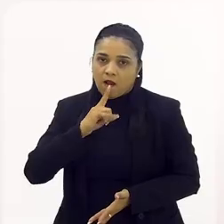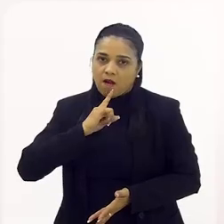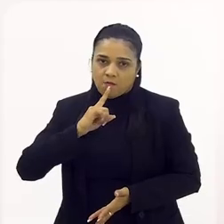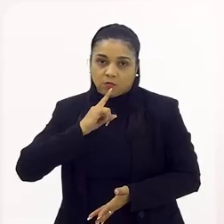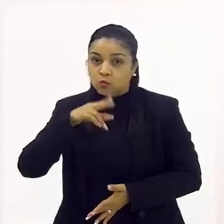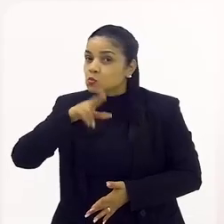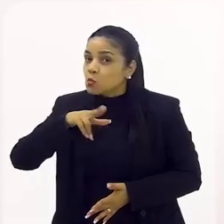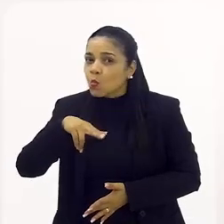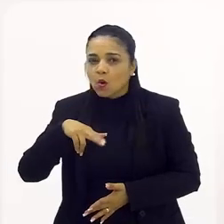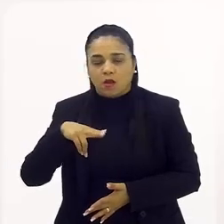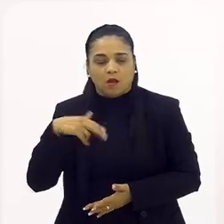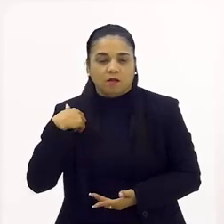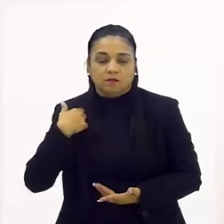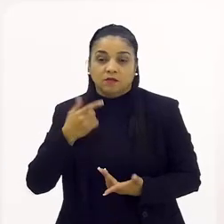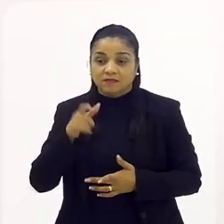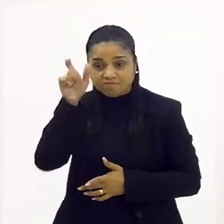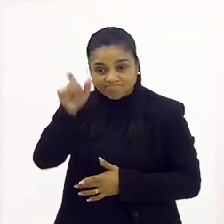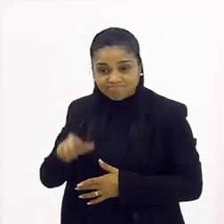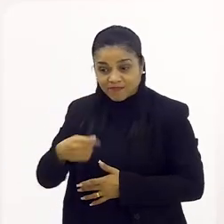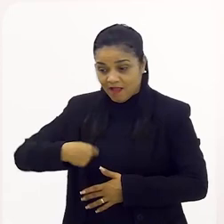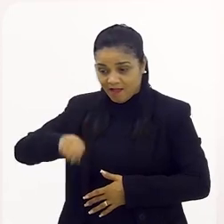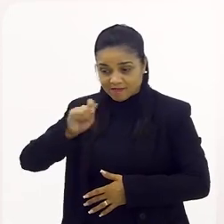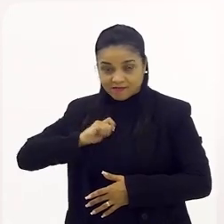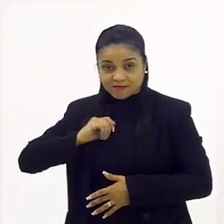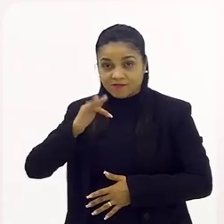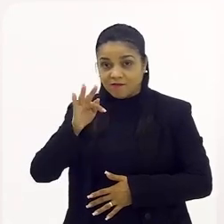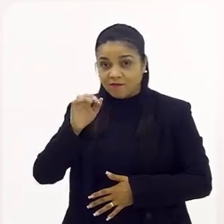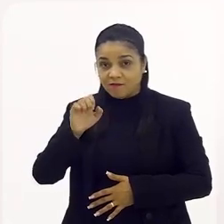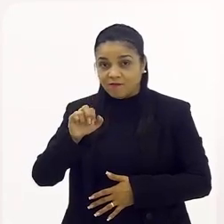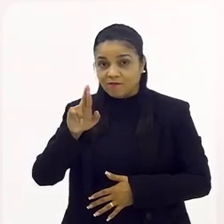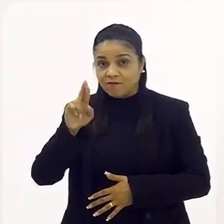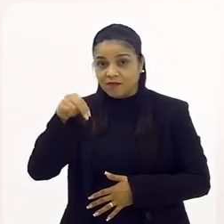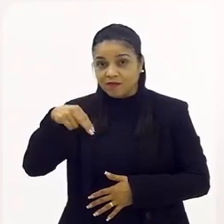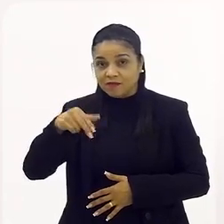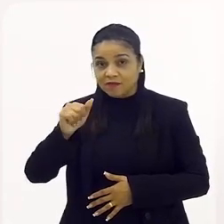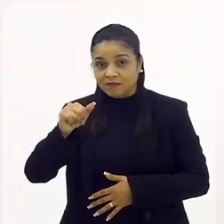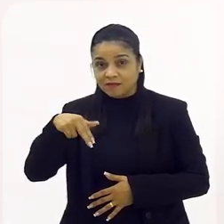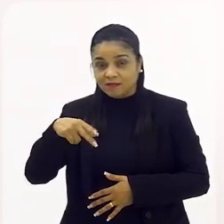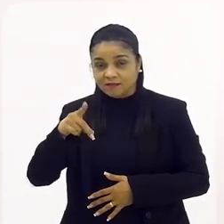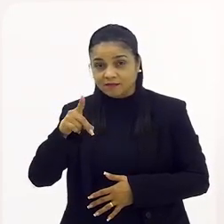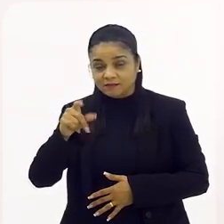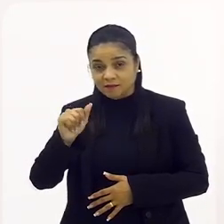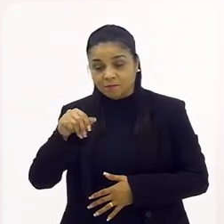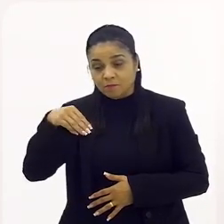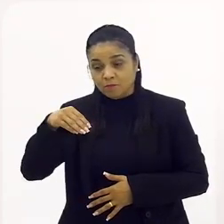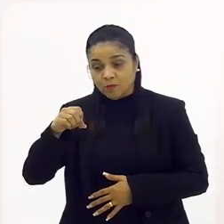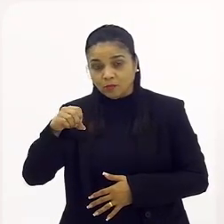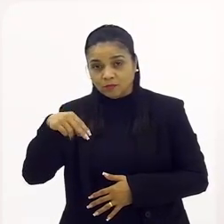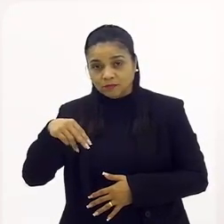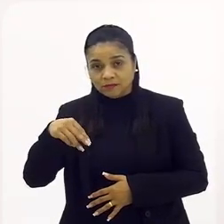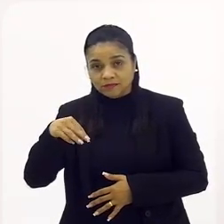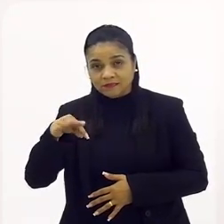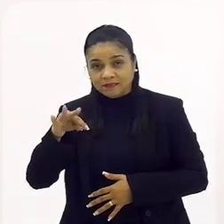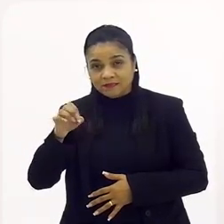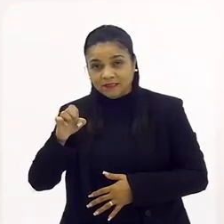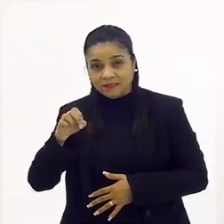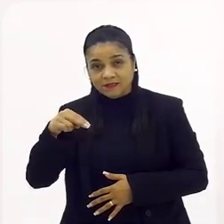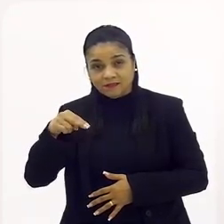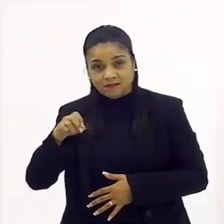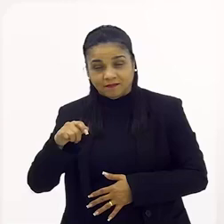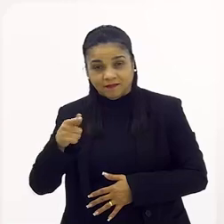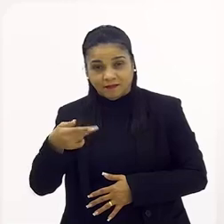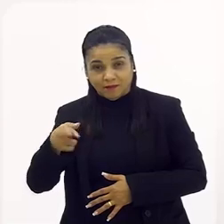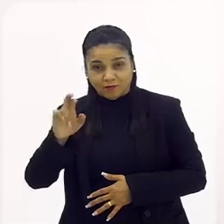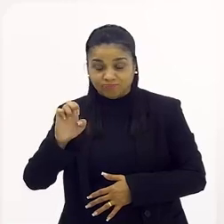reclamava. E aí você ouviu uma atriz como Fernanda Montenegro, que eu nem sei com quantos anos hoje está, porque eu acho que ela está além